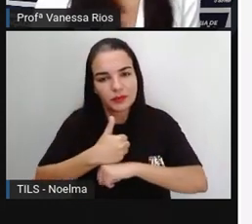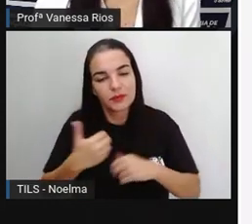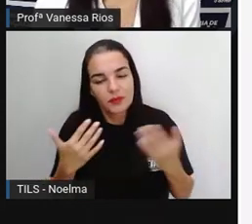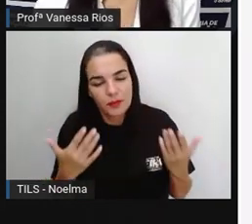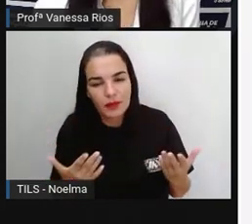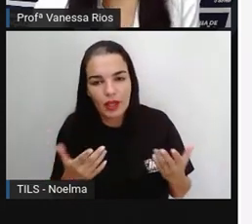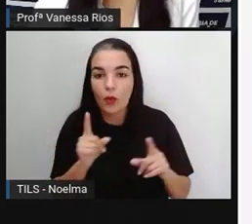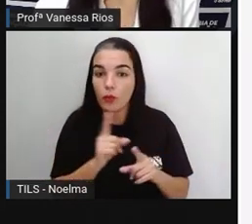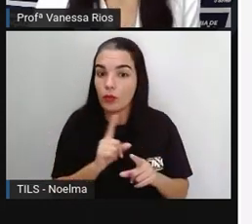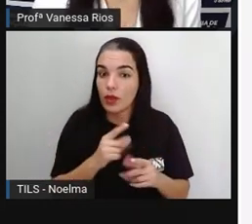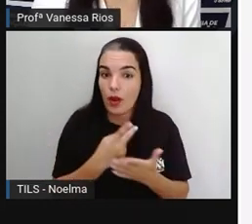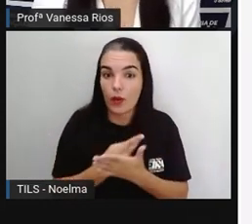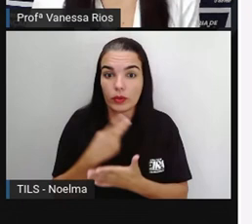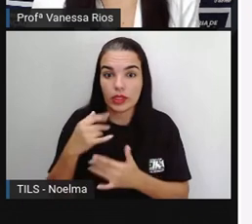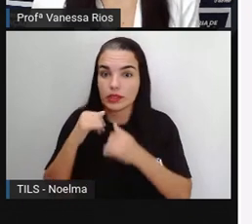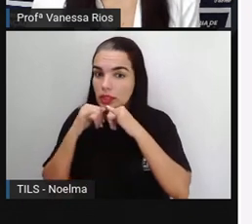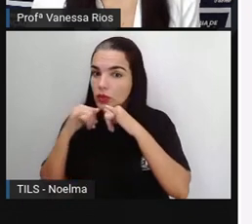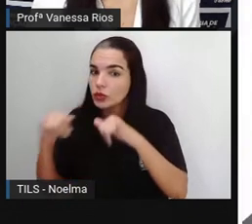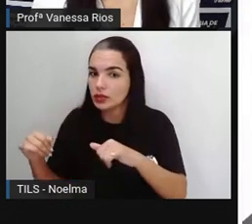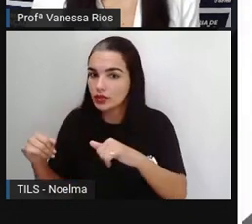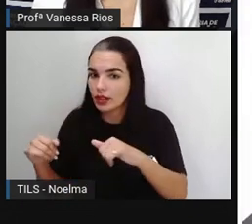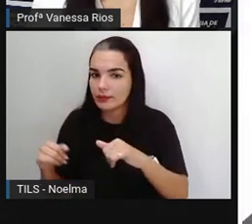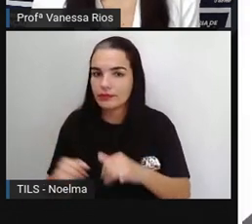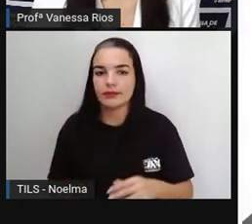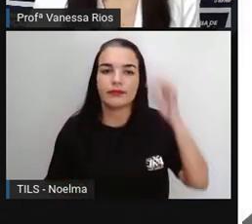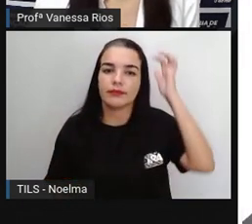o que não acontece na notícia.